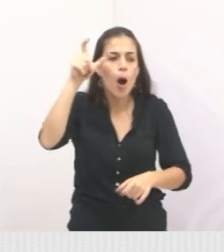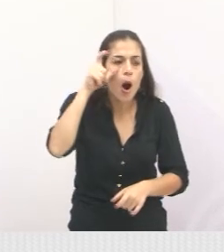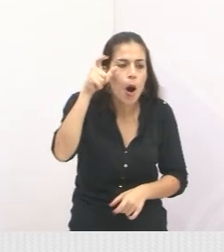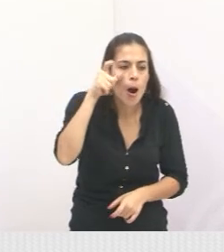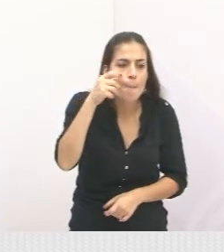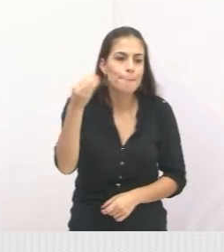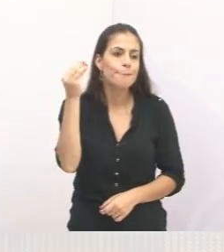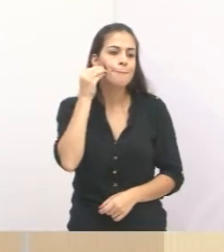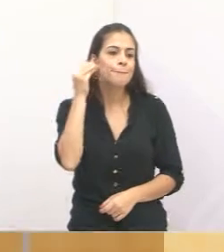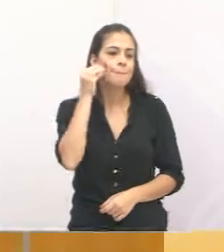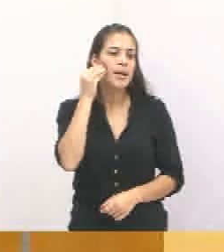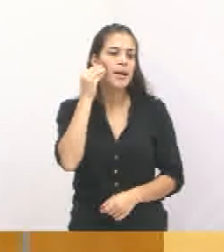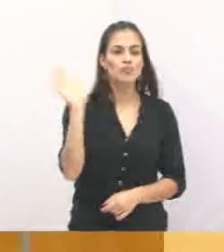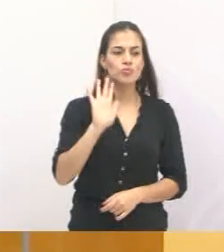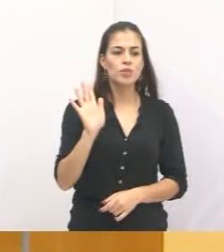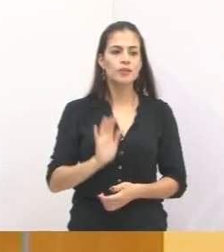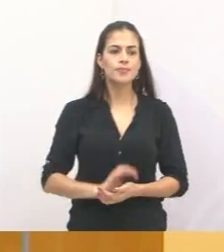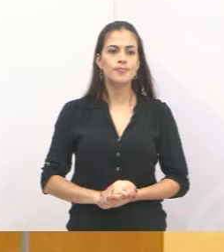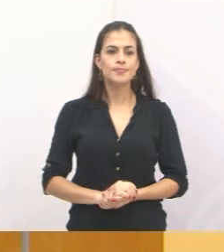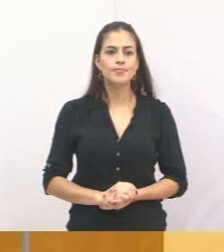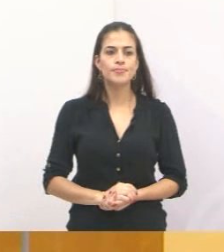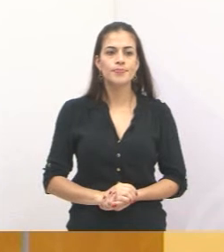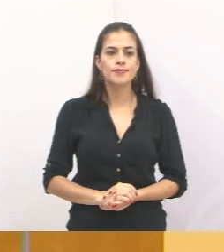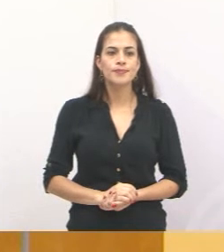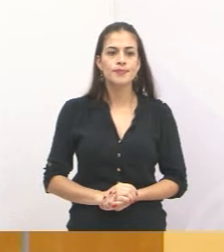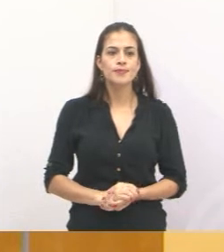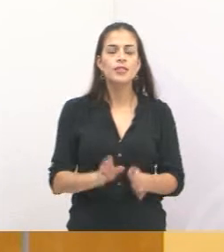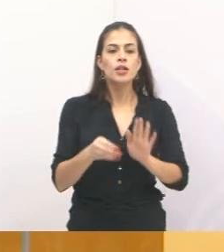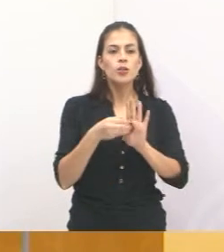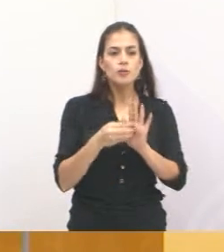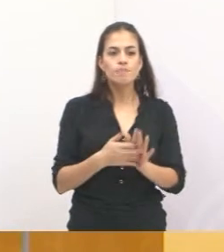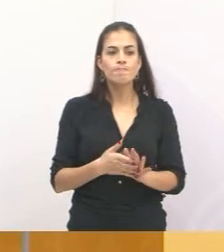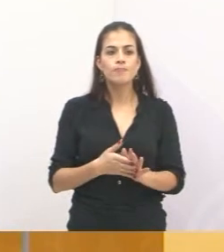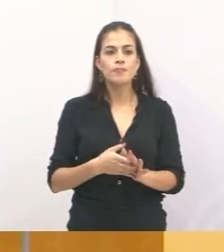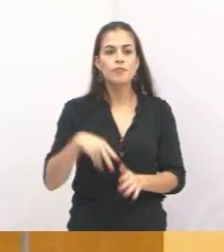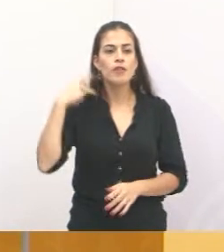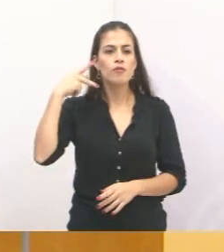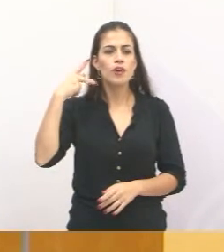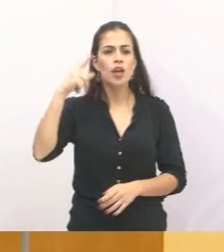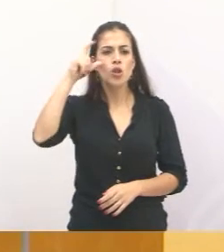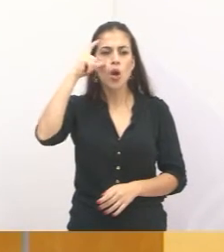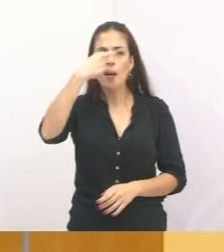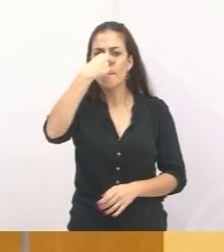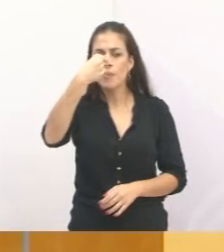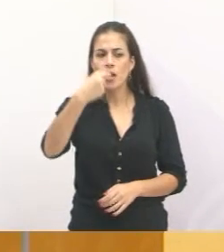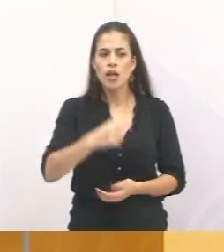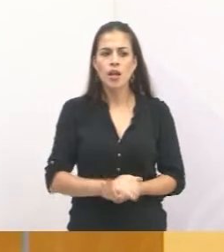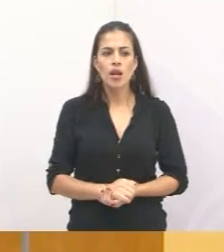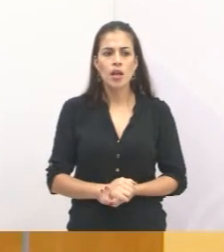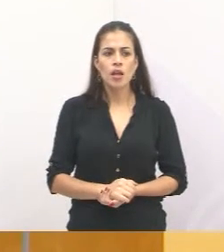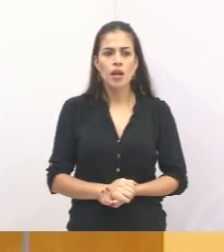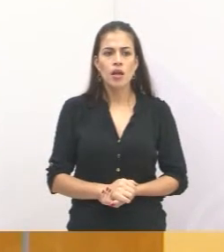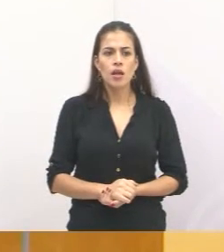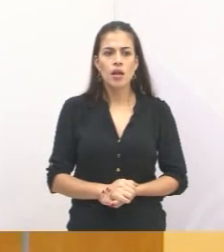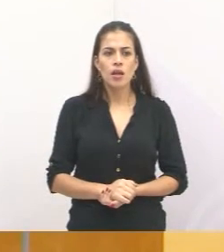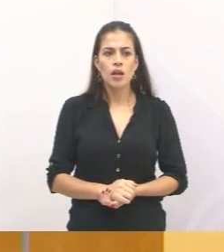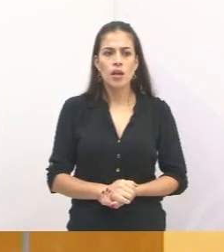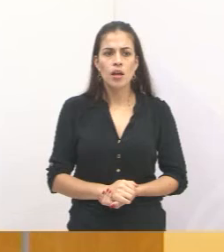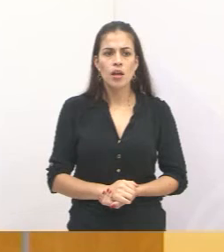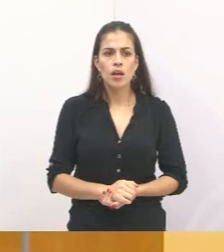Um beijo e até mais! Olha, inclusive o vereador Abner de Madureira, né vereador? O vereador usou